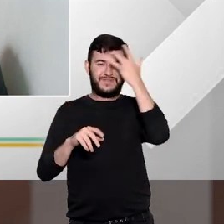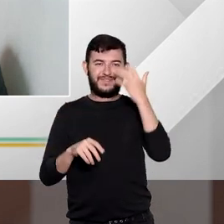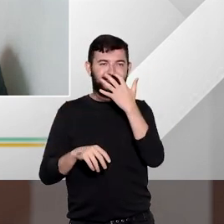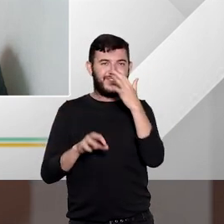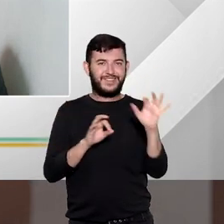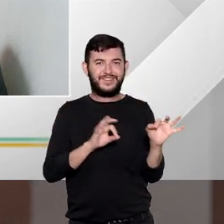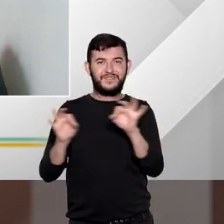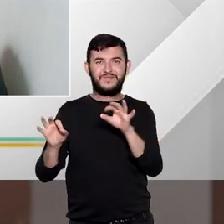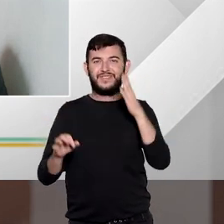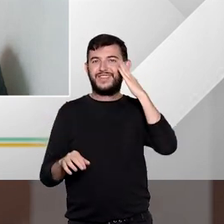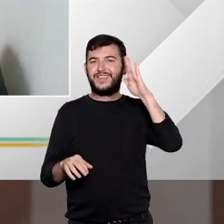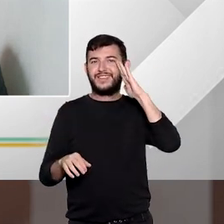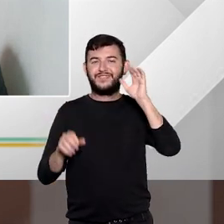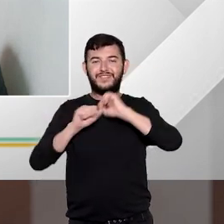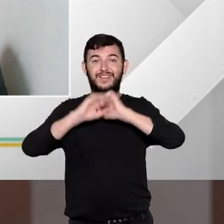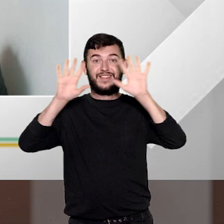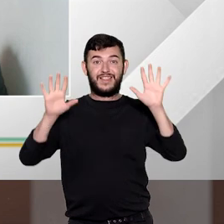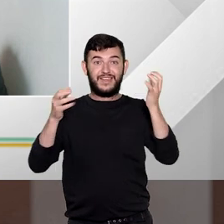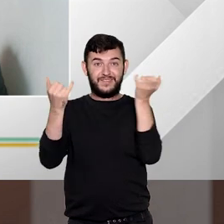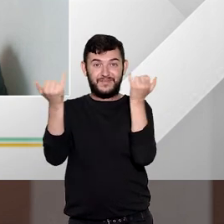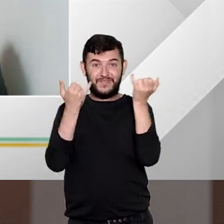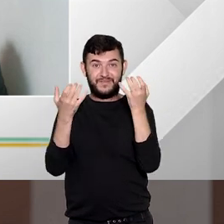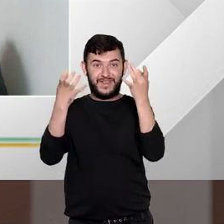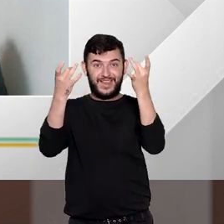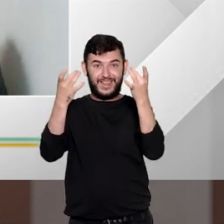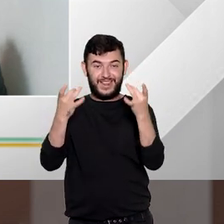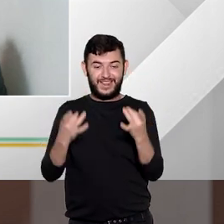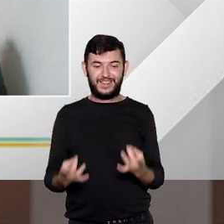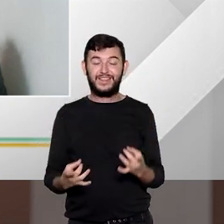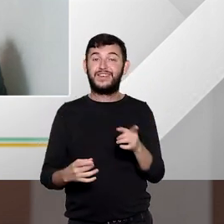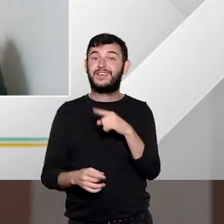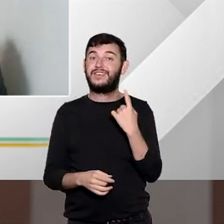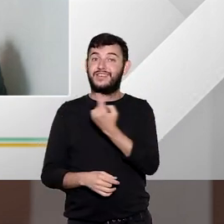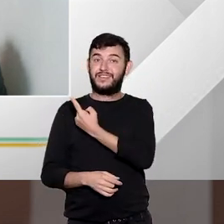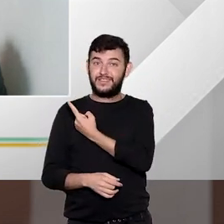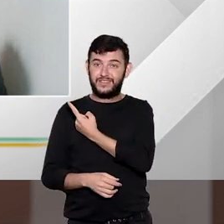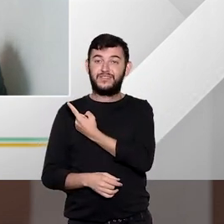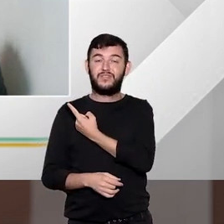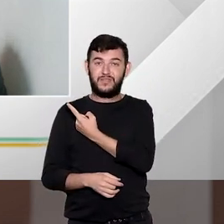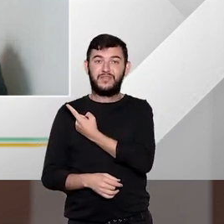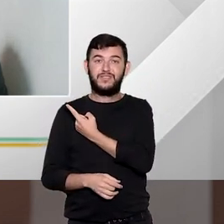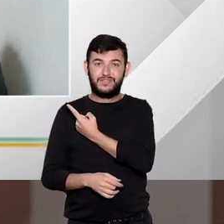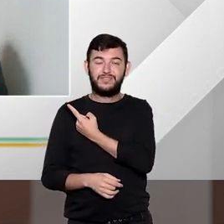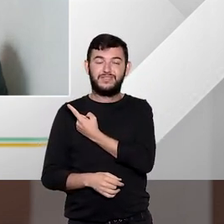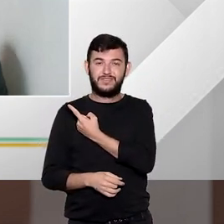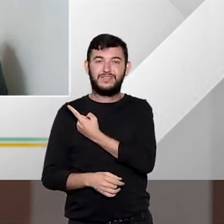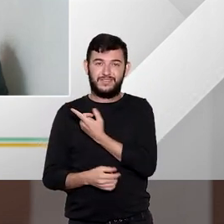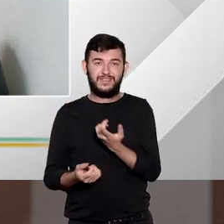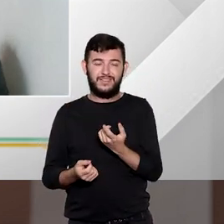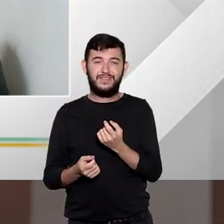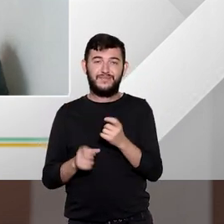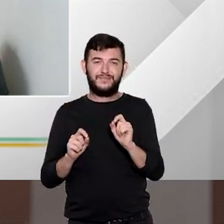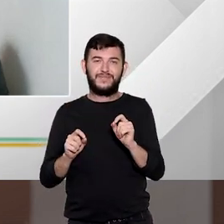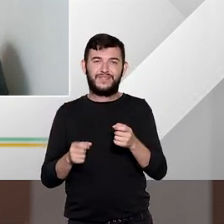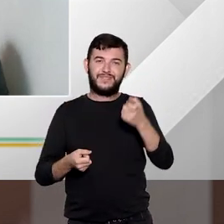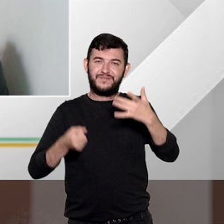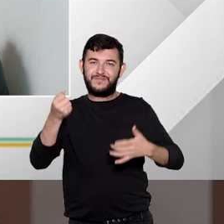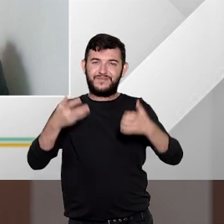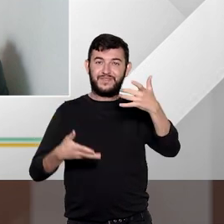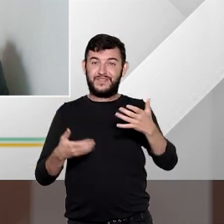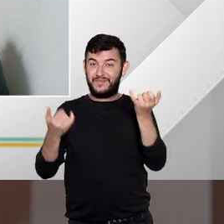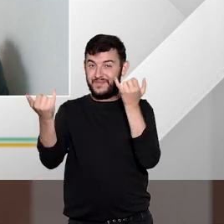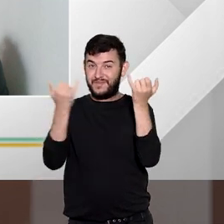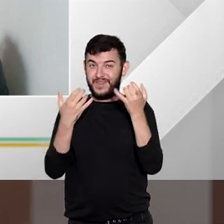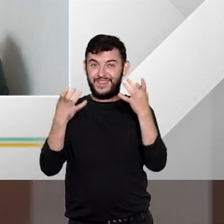essa gama de informações que nós acabamos transmitindo para vocês porque foram bastante